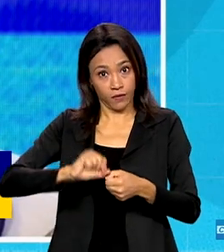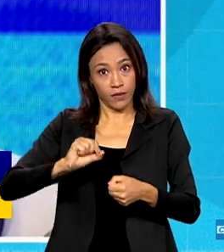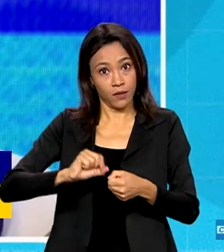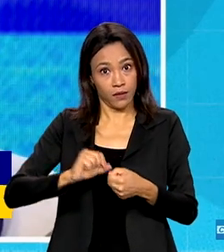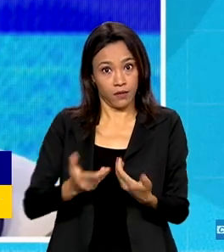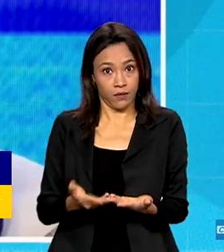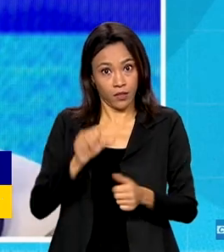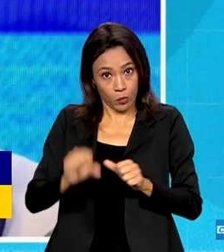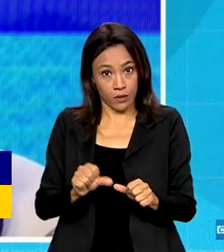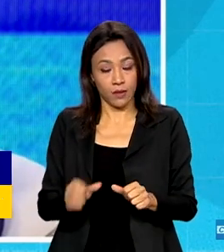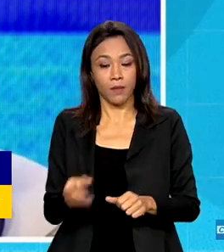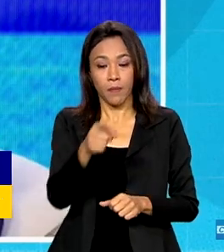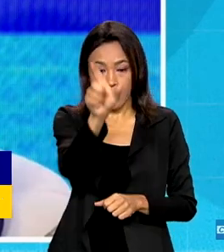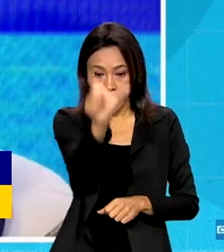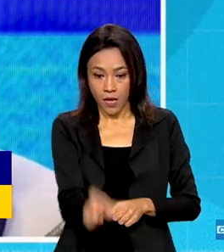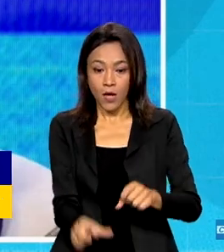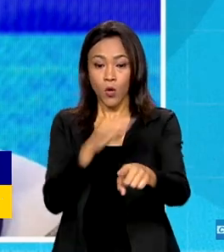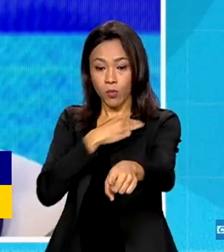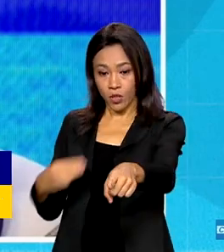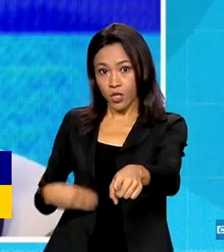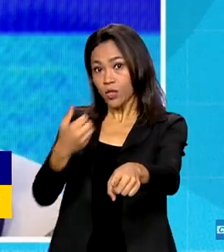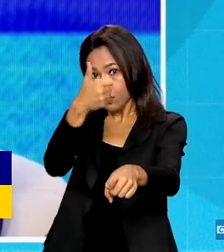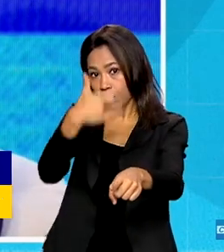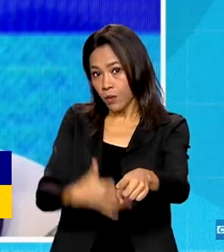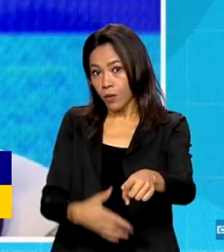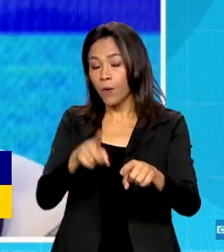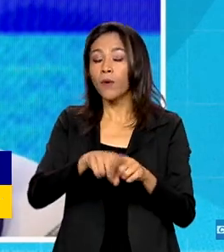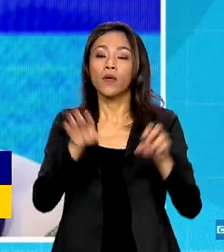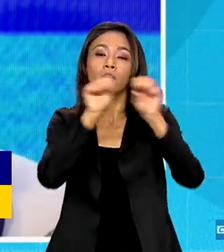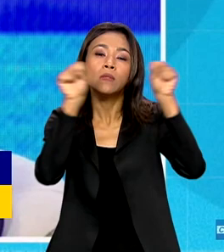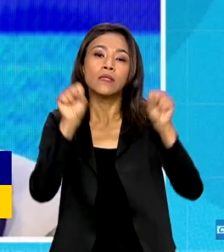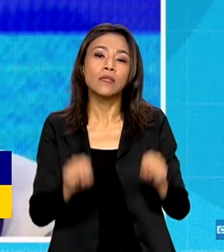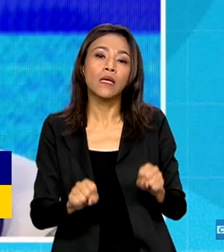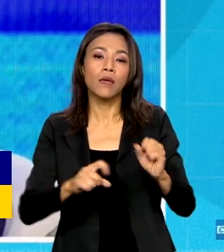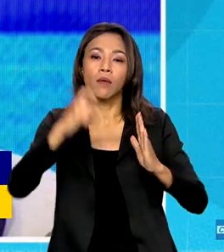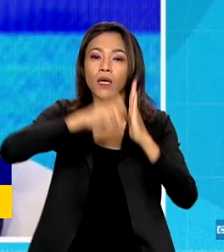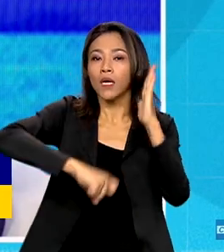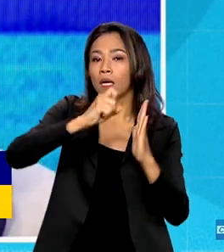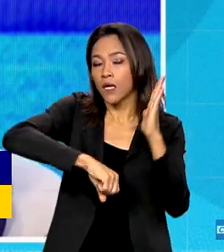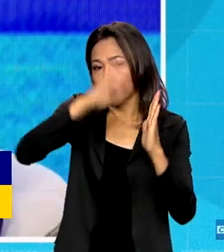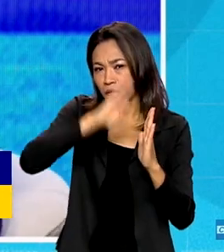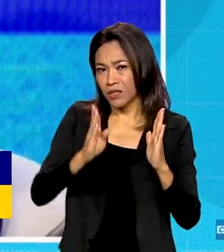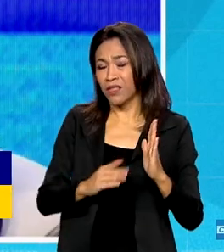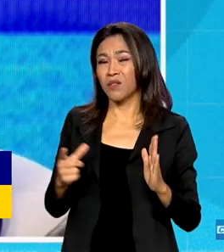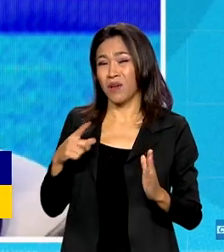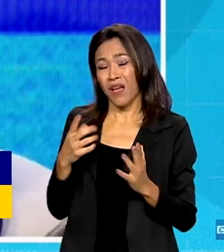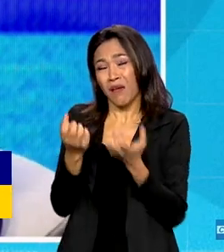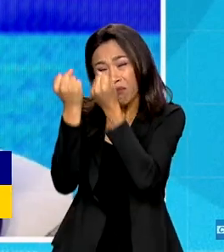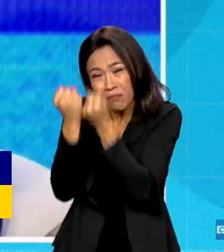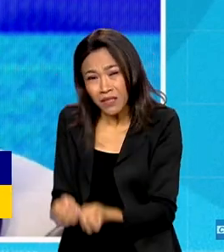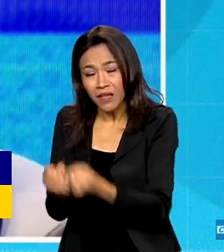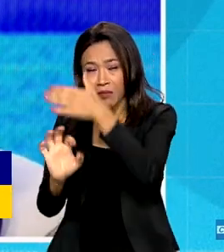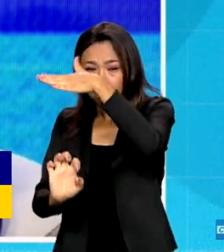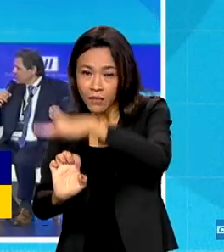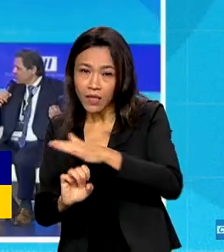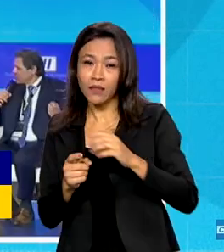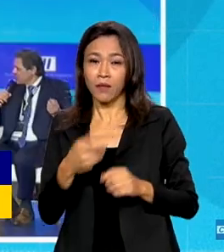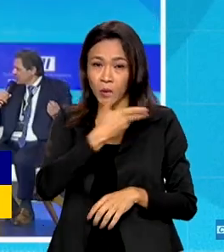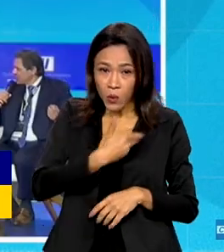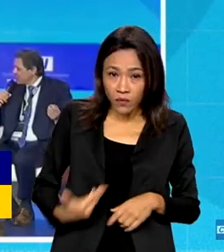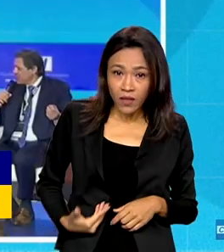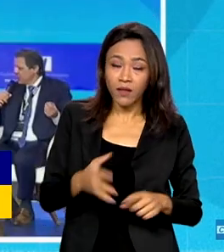ministro da Fazenda, Fernando Haddad, o sistema tributário brasileiro penaliza empresas, governos e o cidadão.